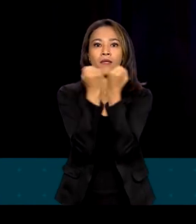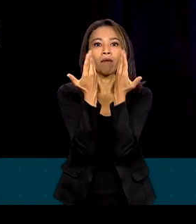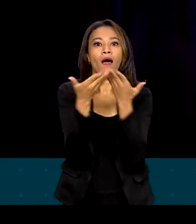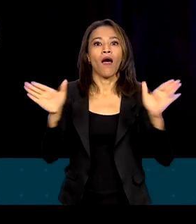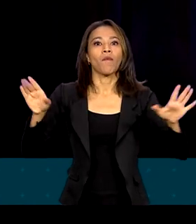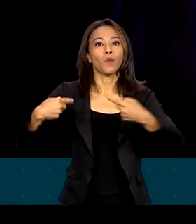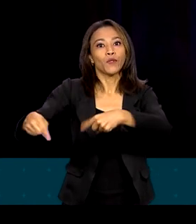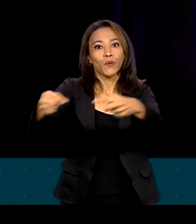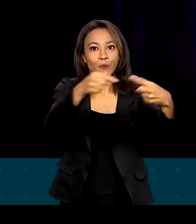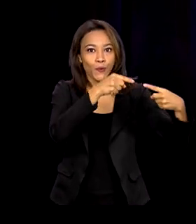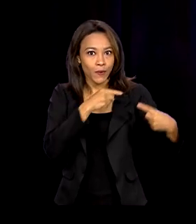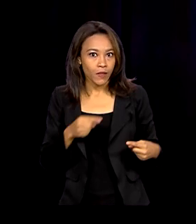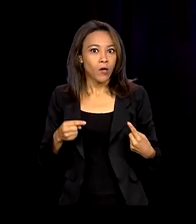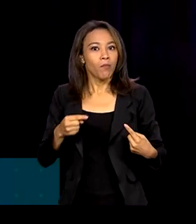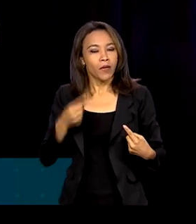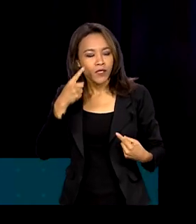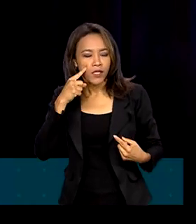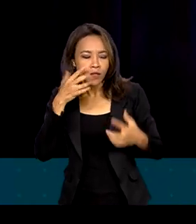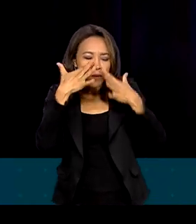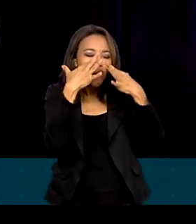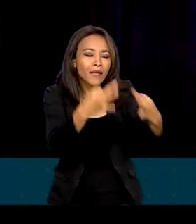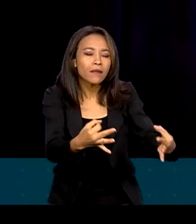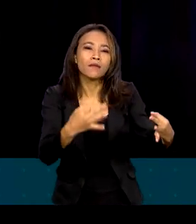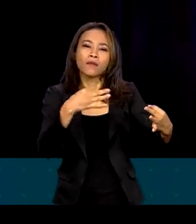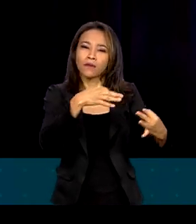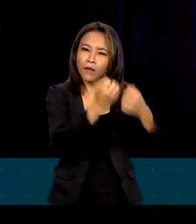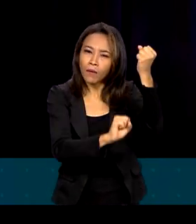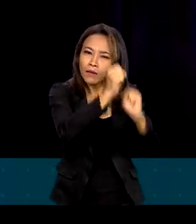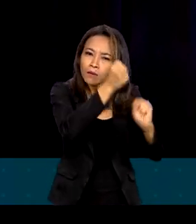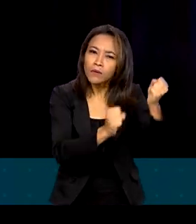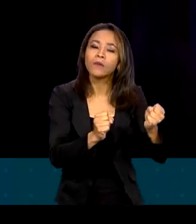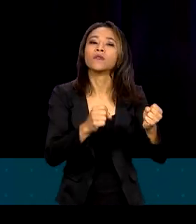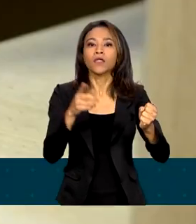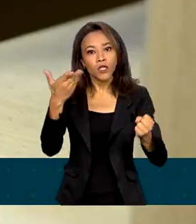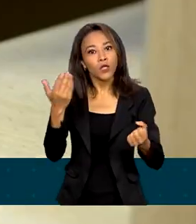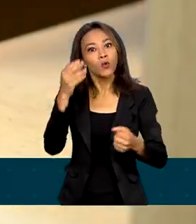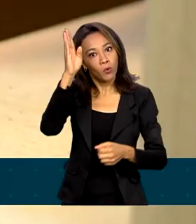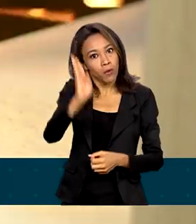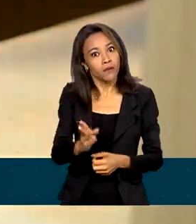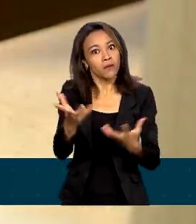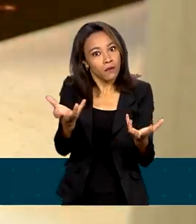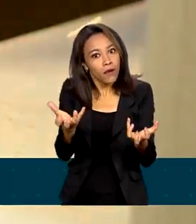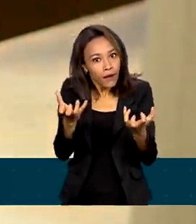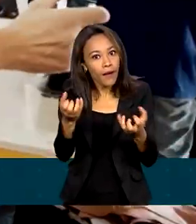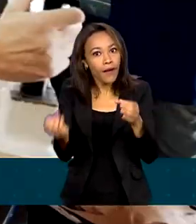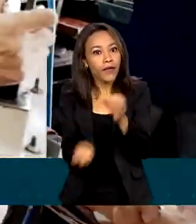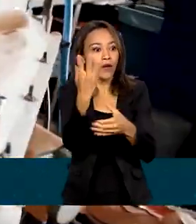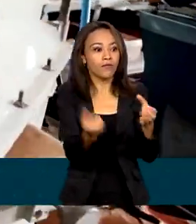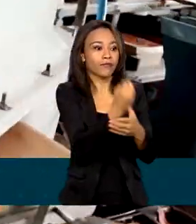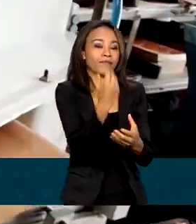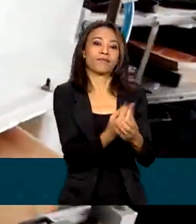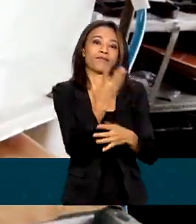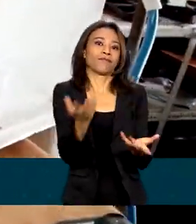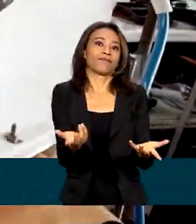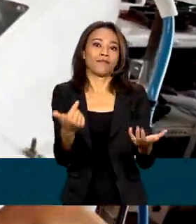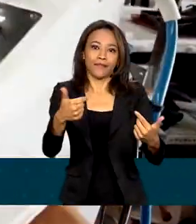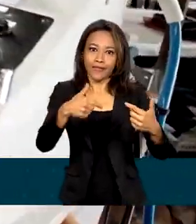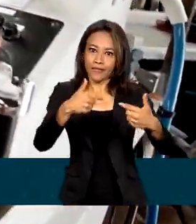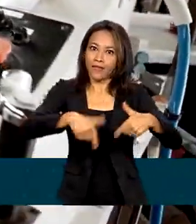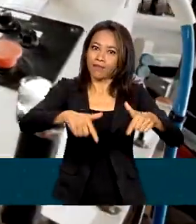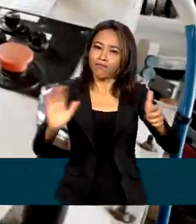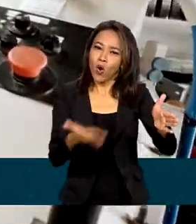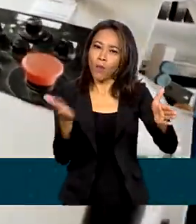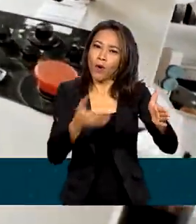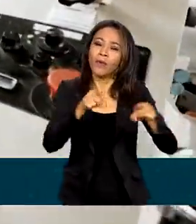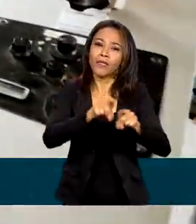voltar a olhar mais o chão da fábrica. É isso que o Brasil espera, geração de emprego e produção. Para os empresários, outros entraves para a